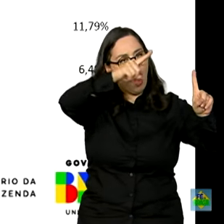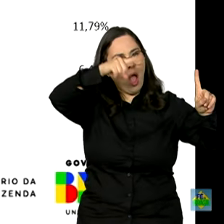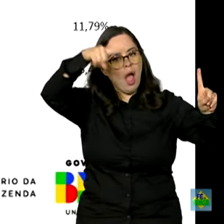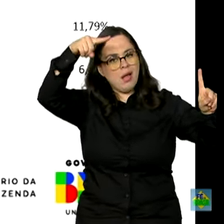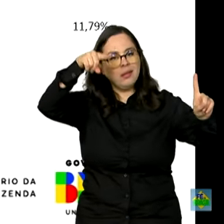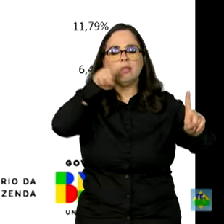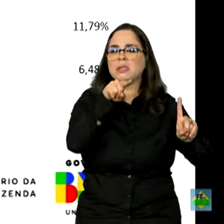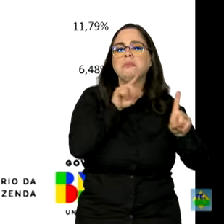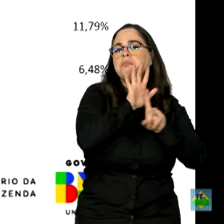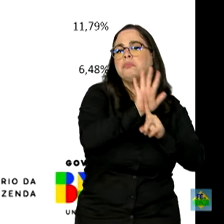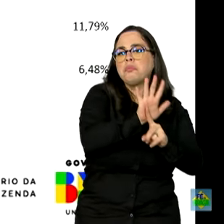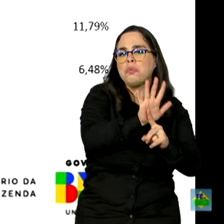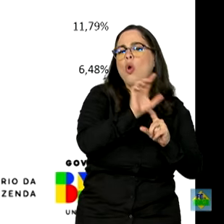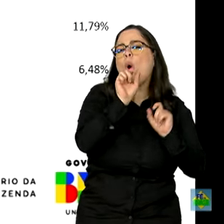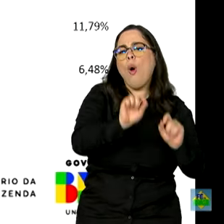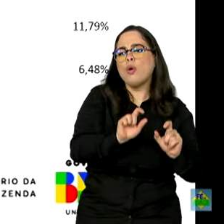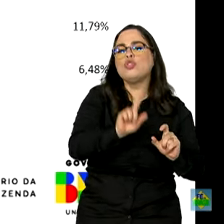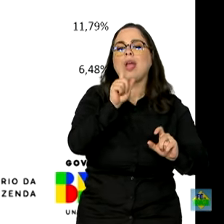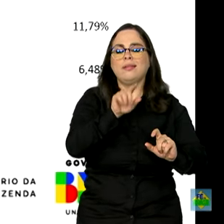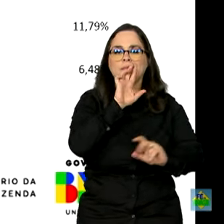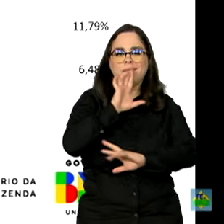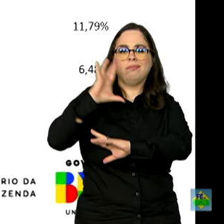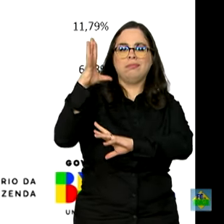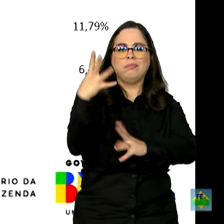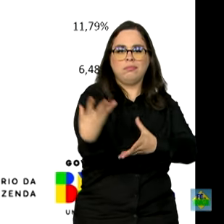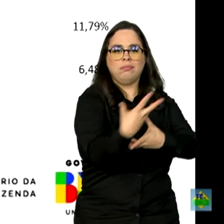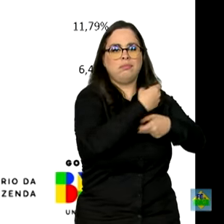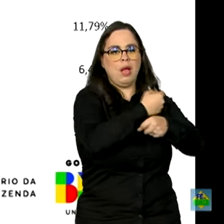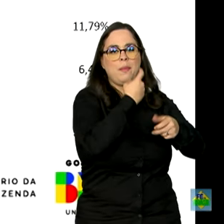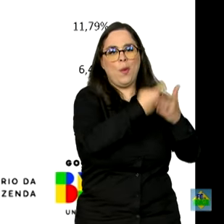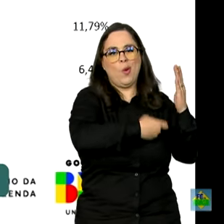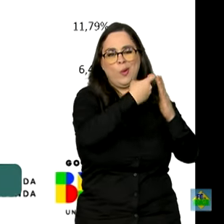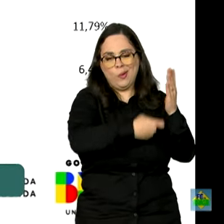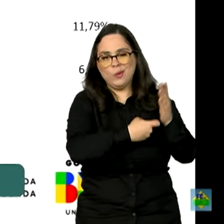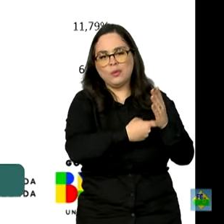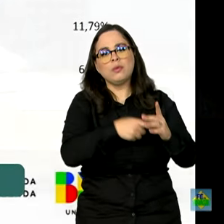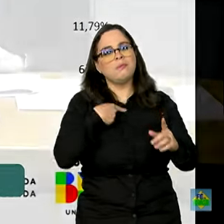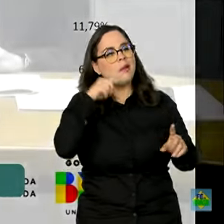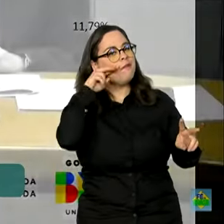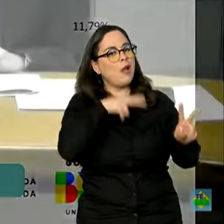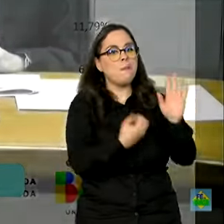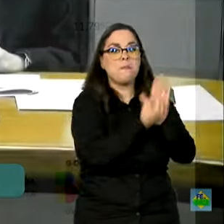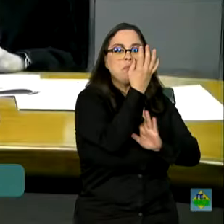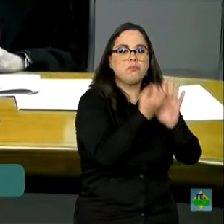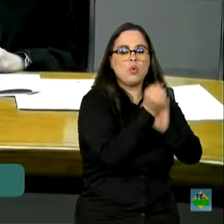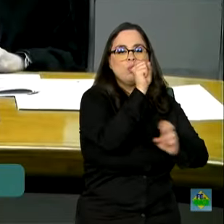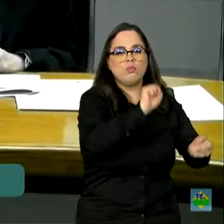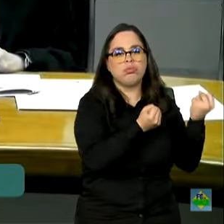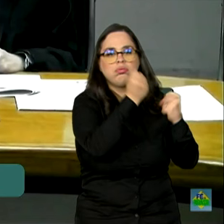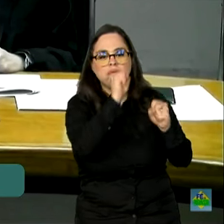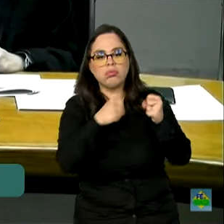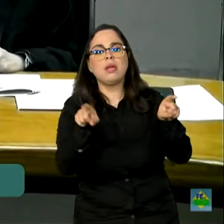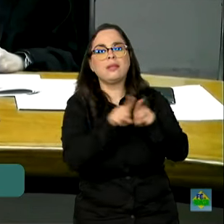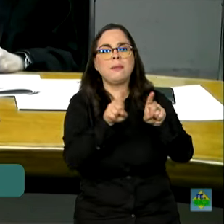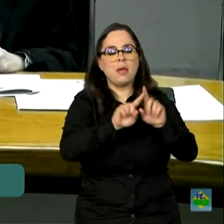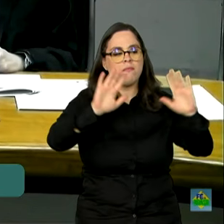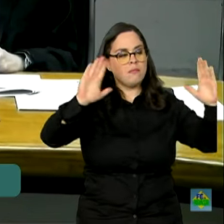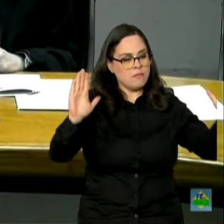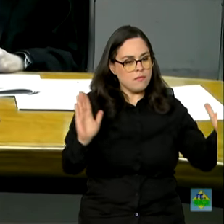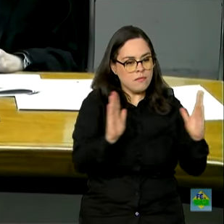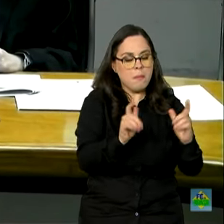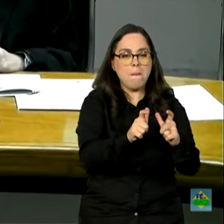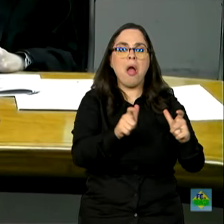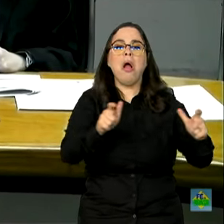isso tem refletido diretamente no resultado da arrecadação. Então, vamos ver aí a produção industrial no período acumulado também apresenta